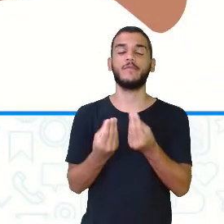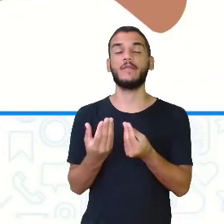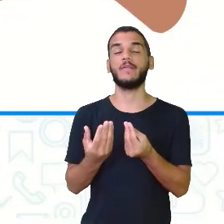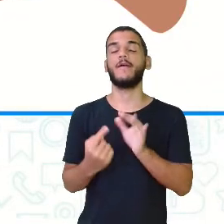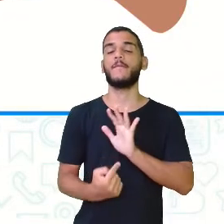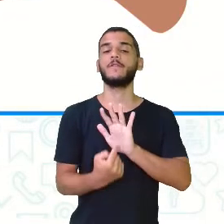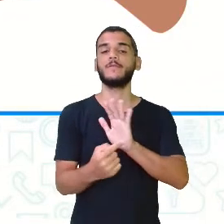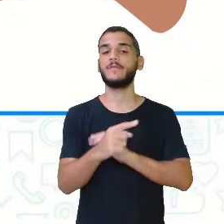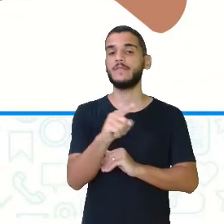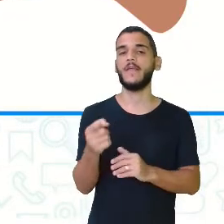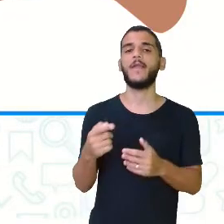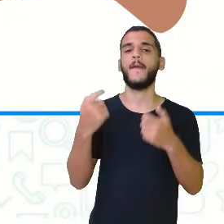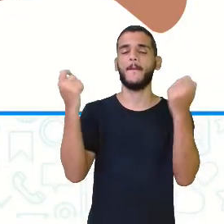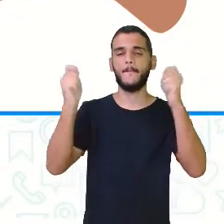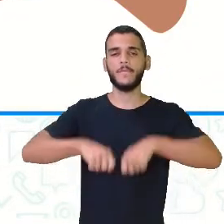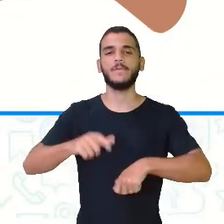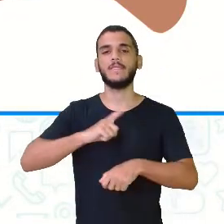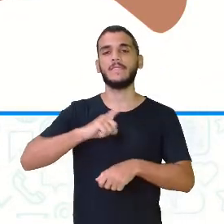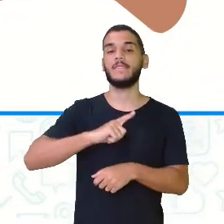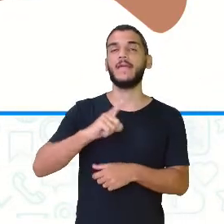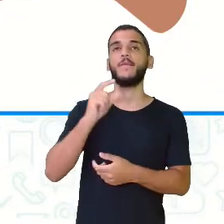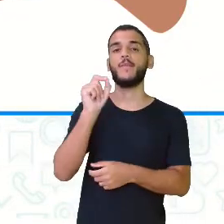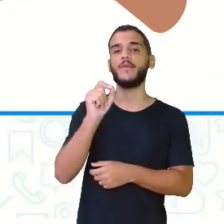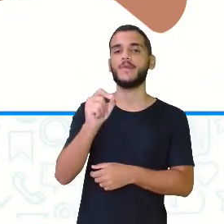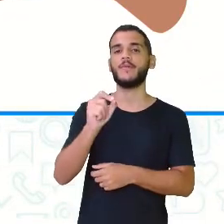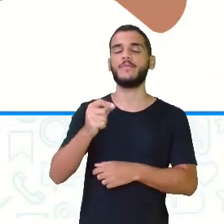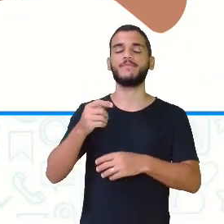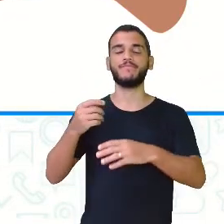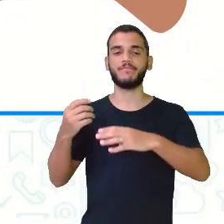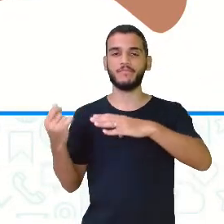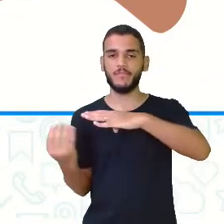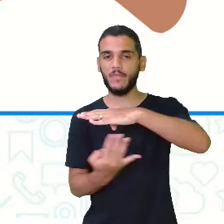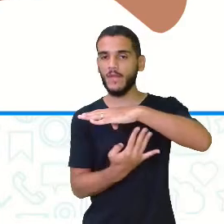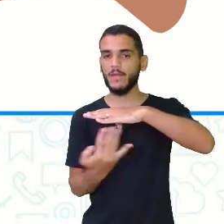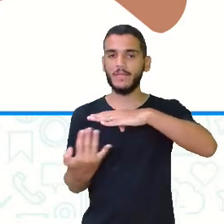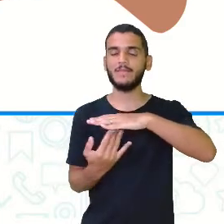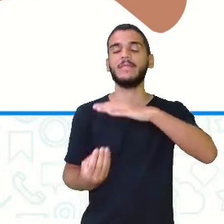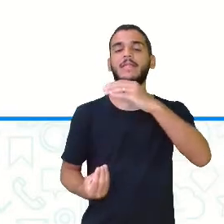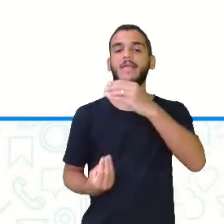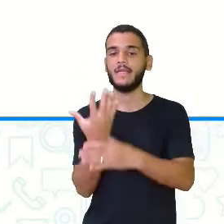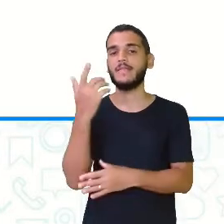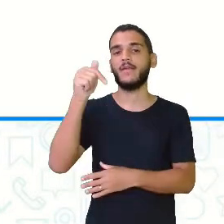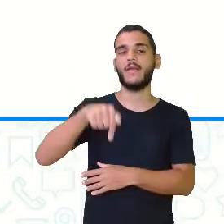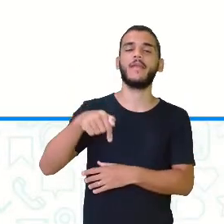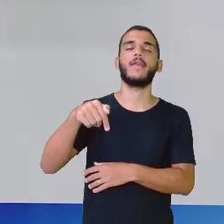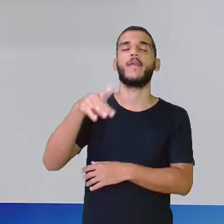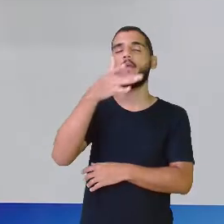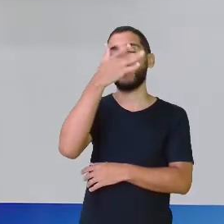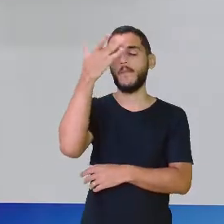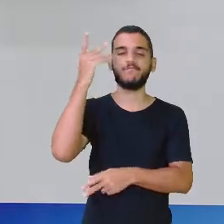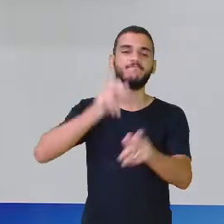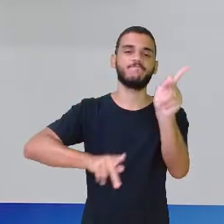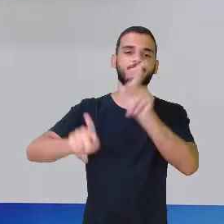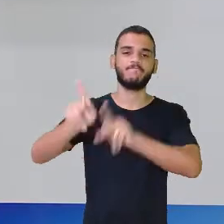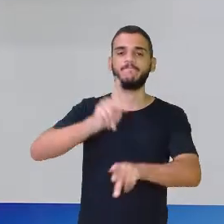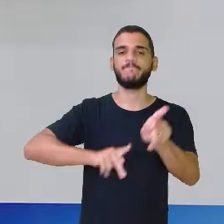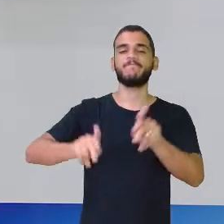tô colocando aqui, podemos observar as migrações na formação do povo brasileiro. Porque, olha só,